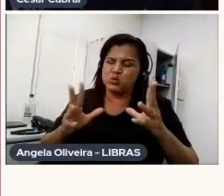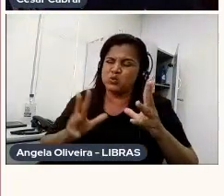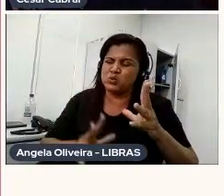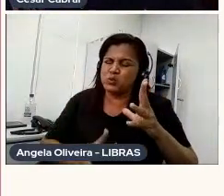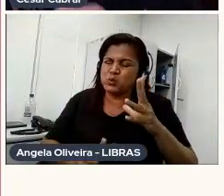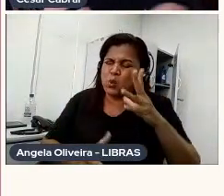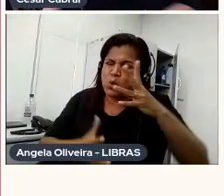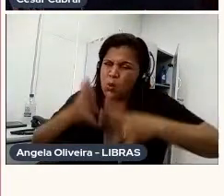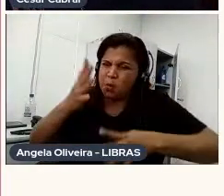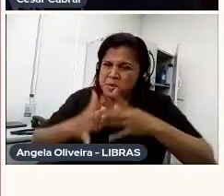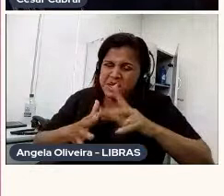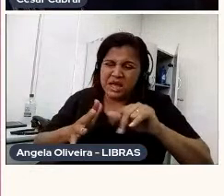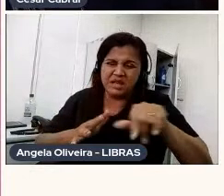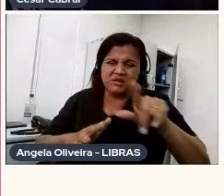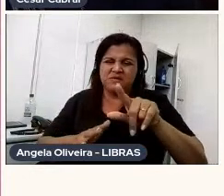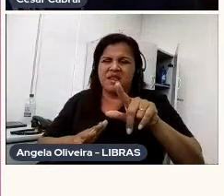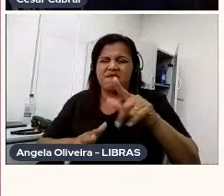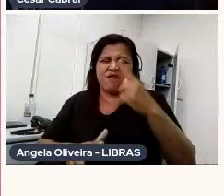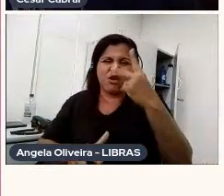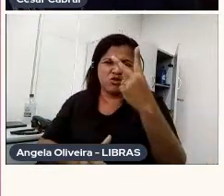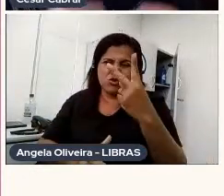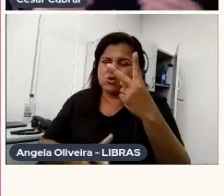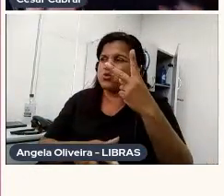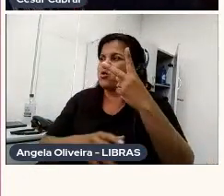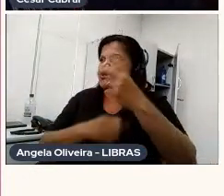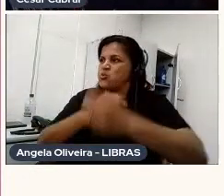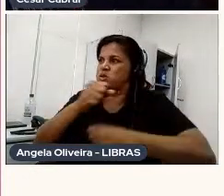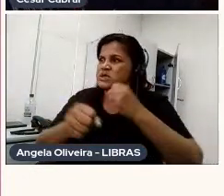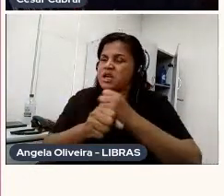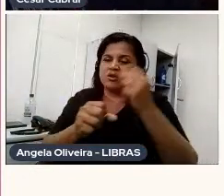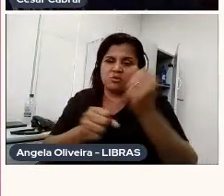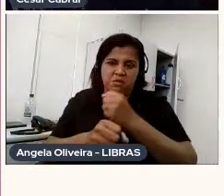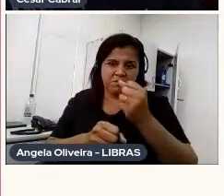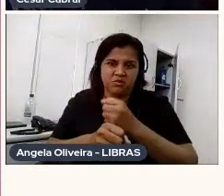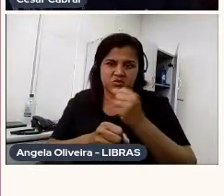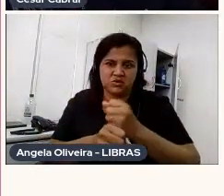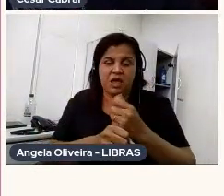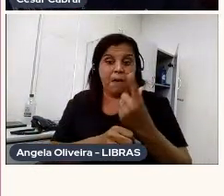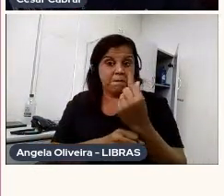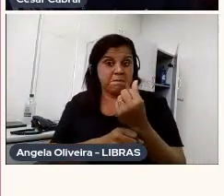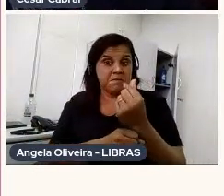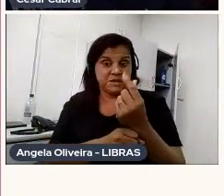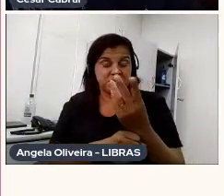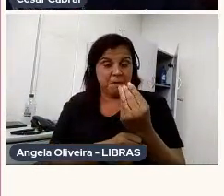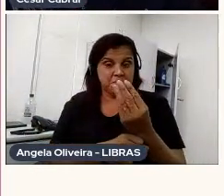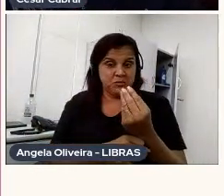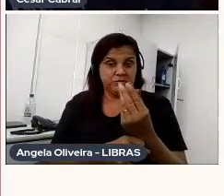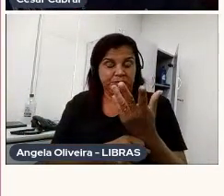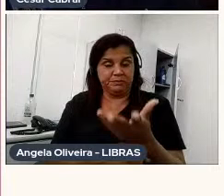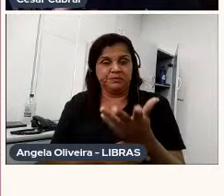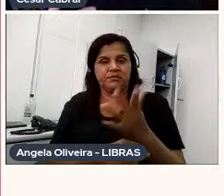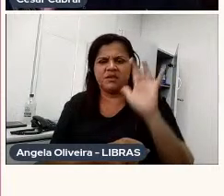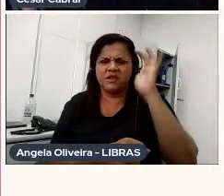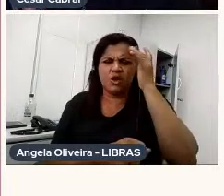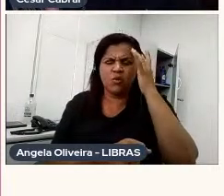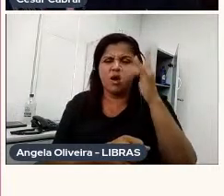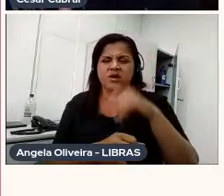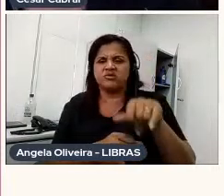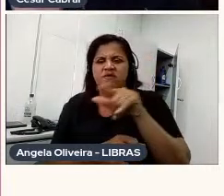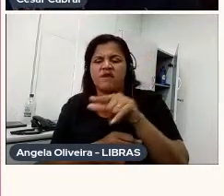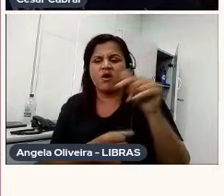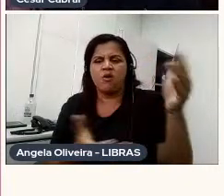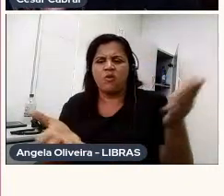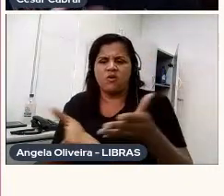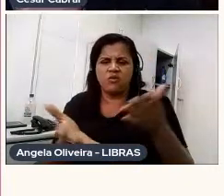levar, sei lá, dois anos pra produzir, né, ou precisa de muito dinheiro, então eu acho que vale, hoje, até porque